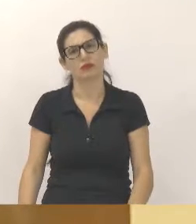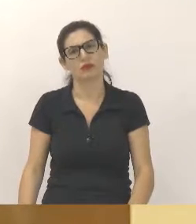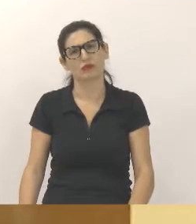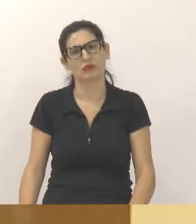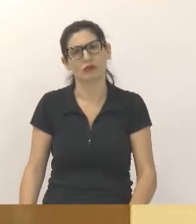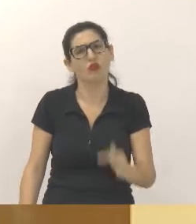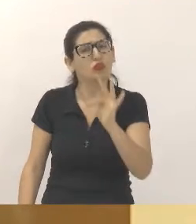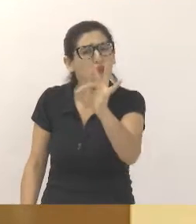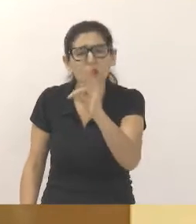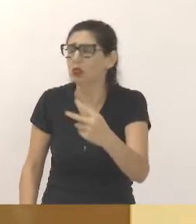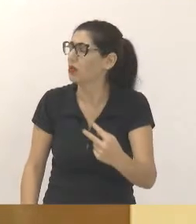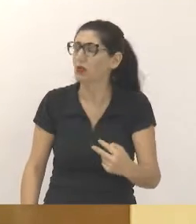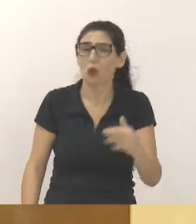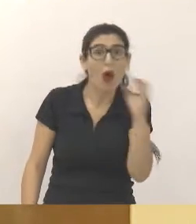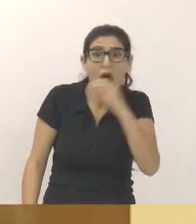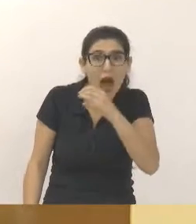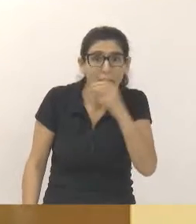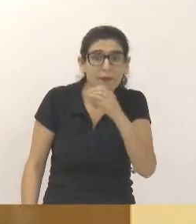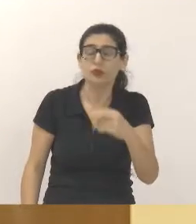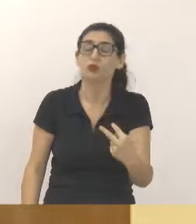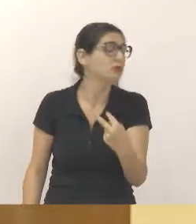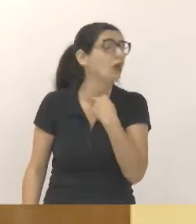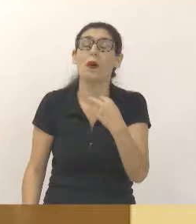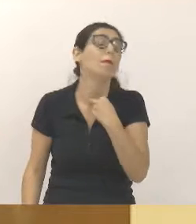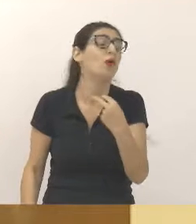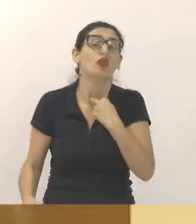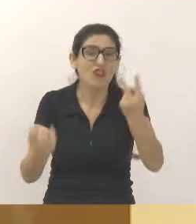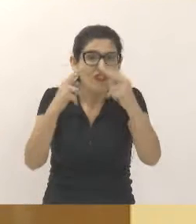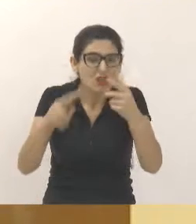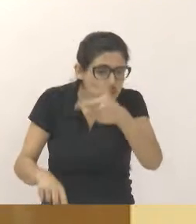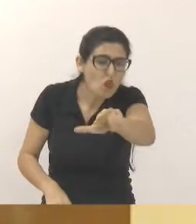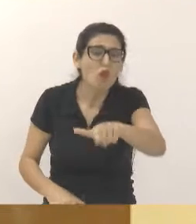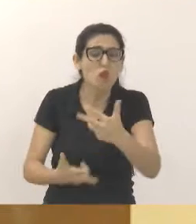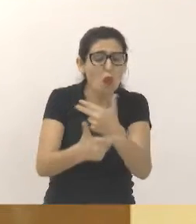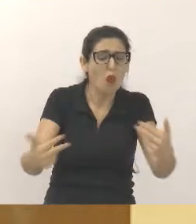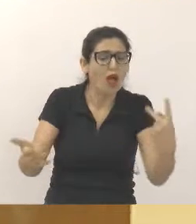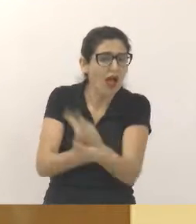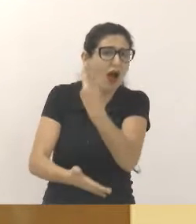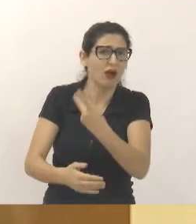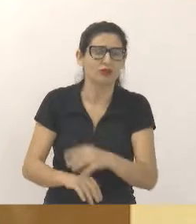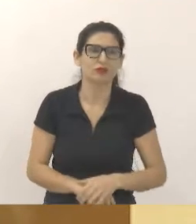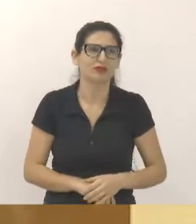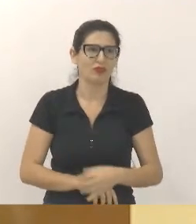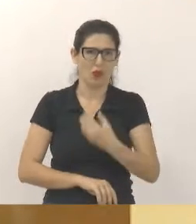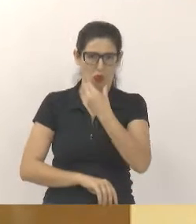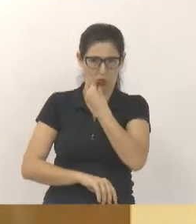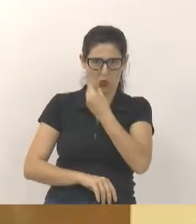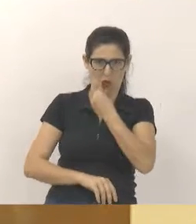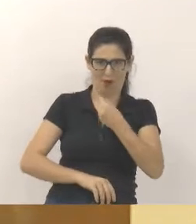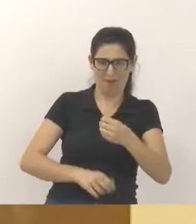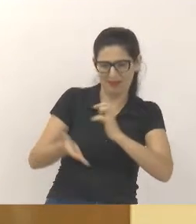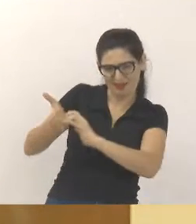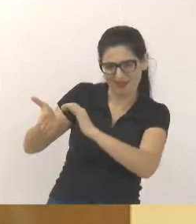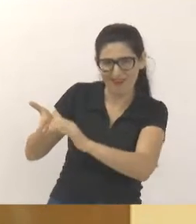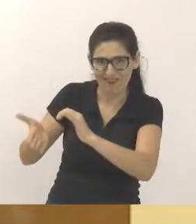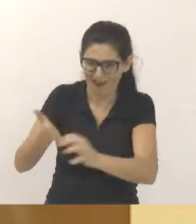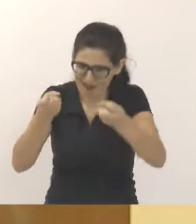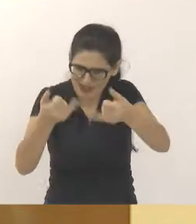viu. Então, eu peço aqui que o secretário, já que ele está salientando que isso não ocorre,